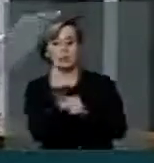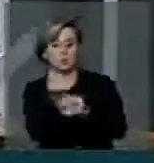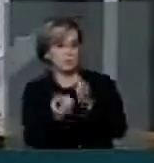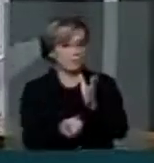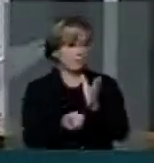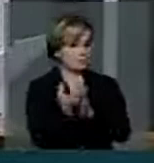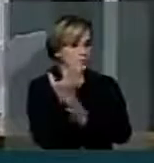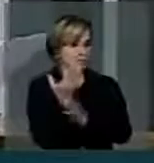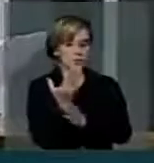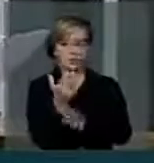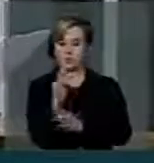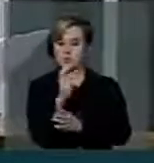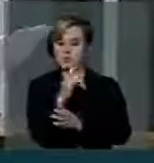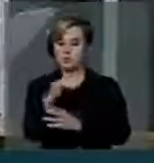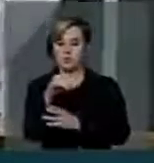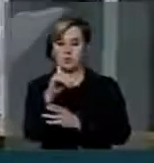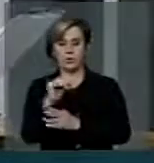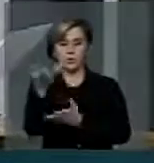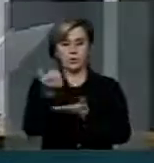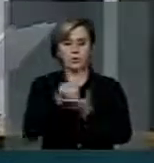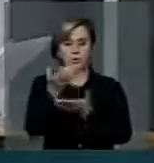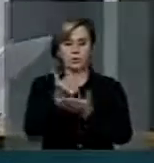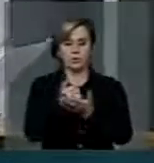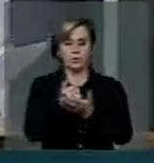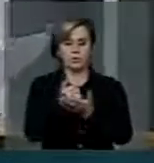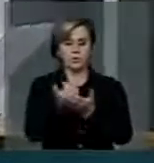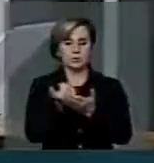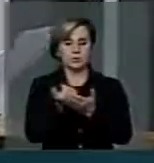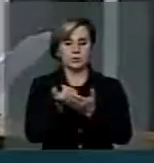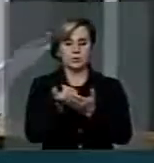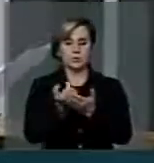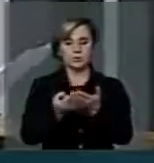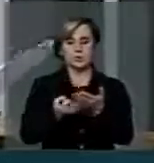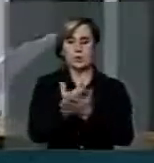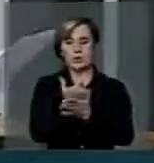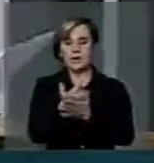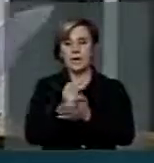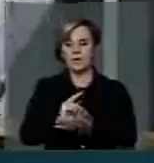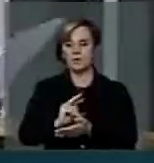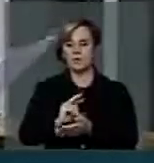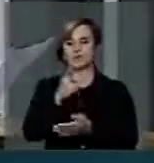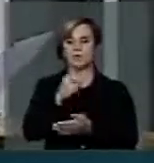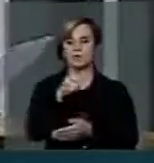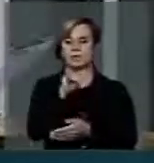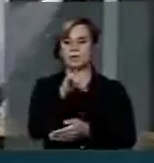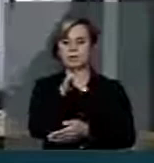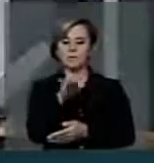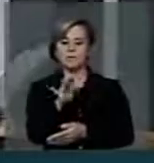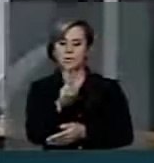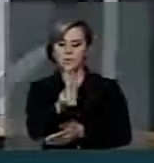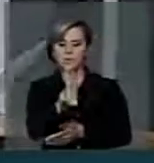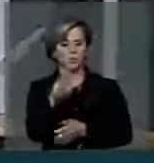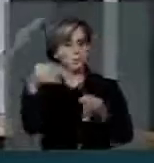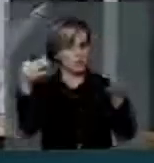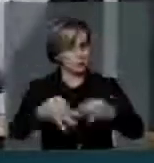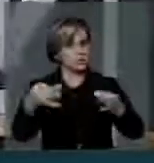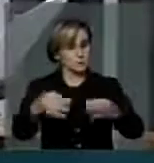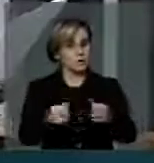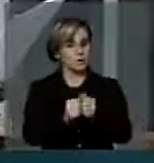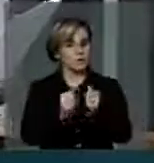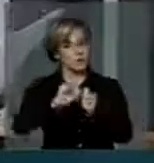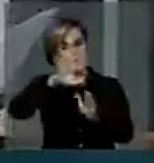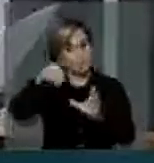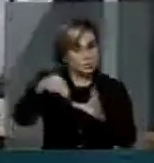recursos a partir de um plus na tarifa do IPTU, que é um imposto direto, é um imposto justo, e que